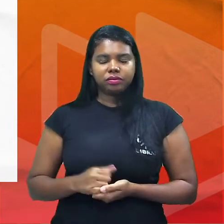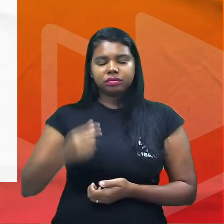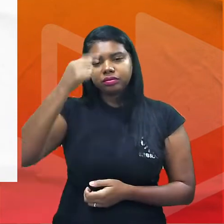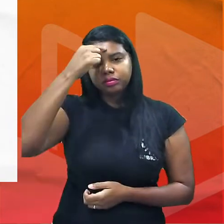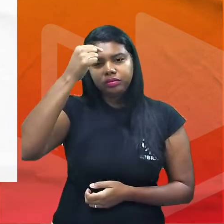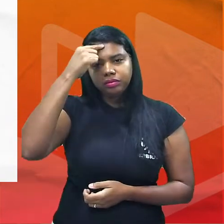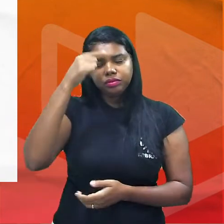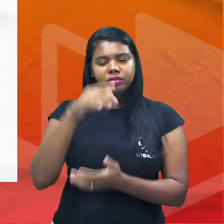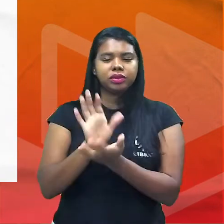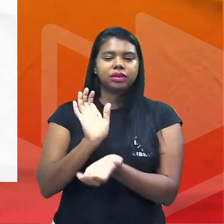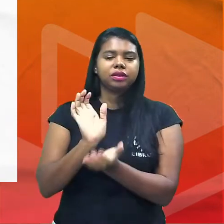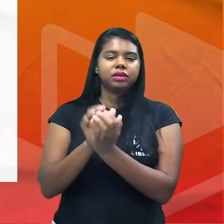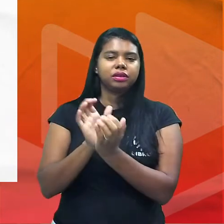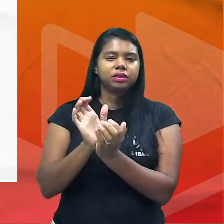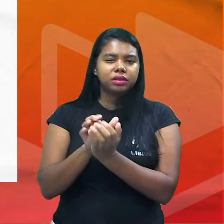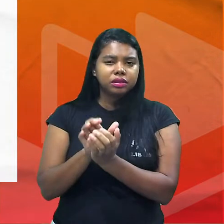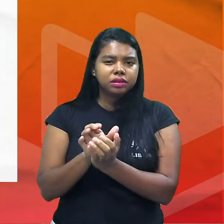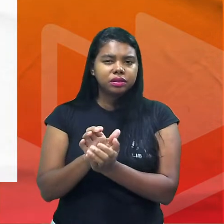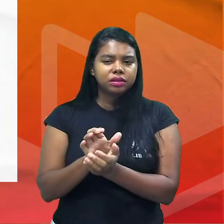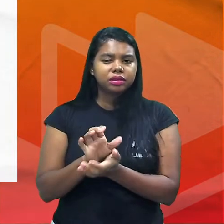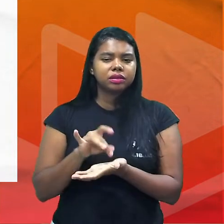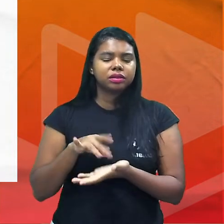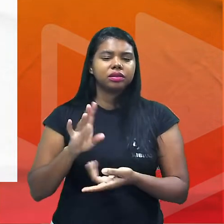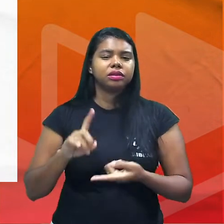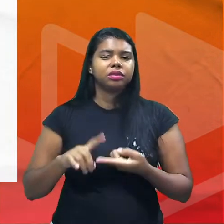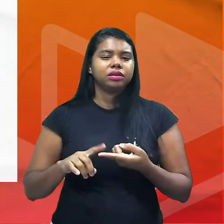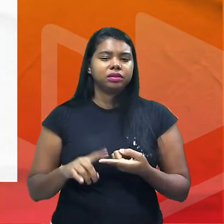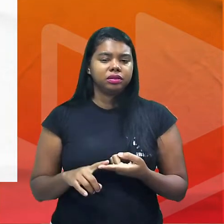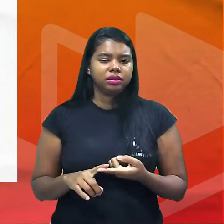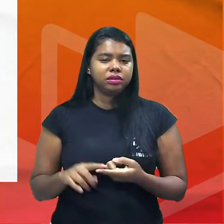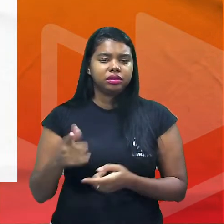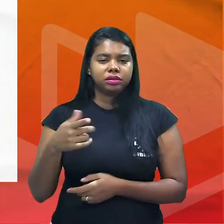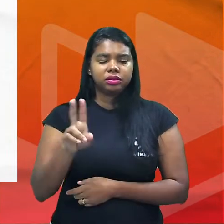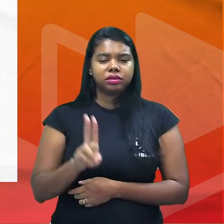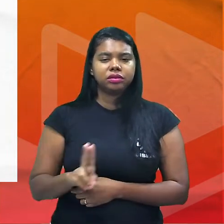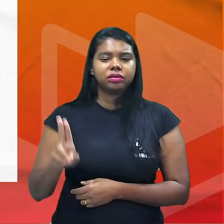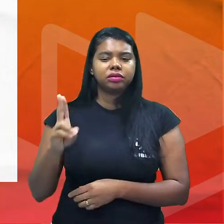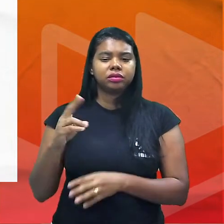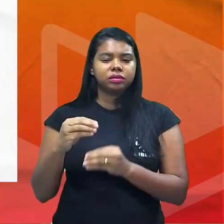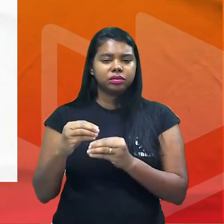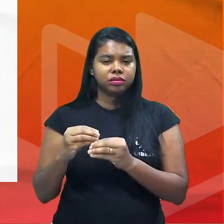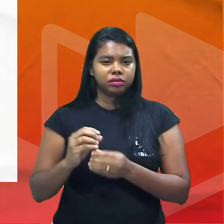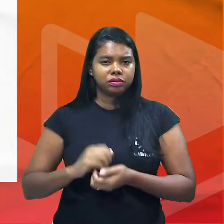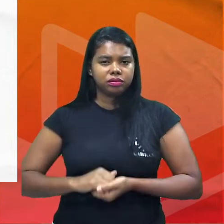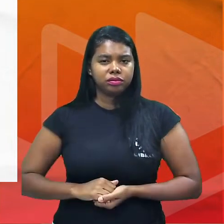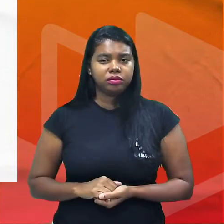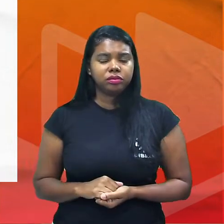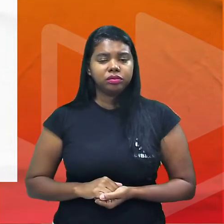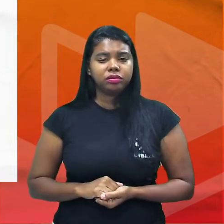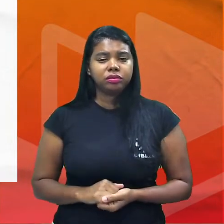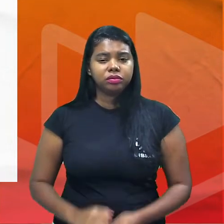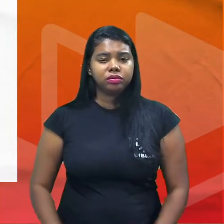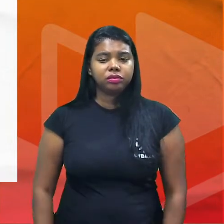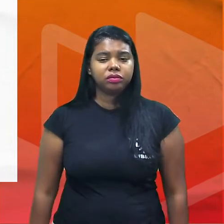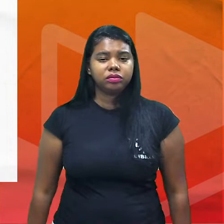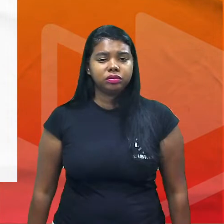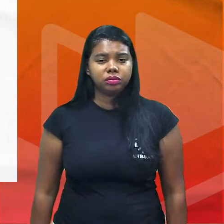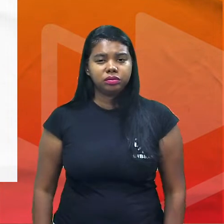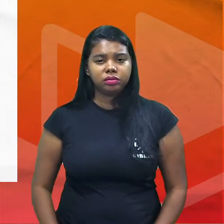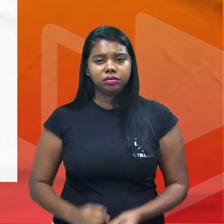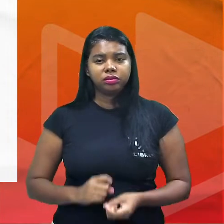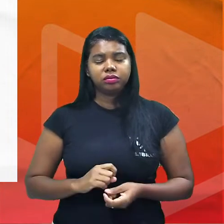Pernambuco a UPE ela está usando ela não está usando mais esse nome conjunção adversativa ele diz assim